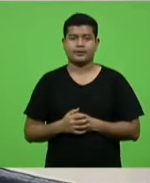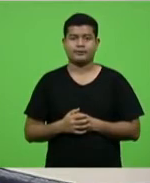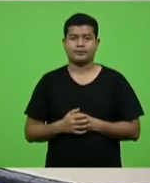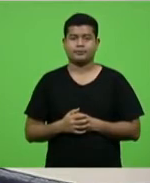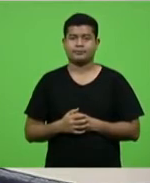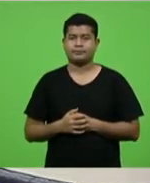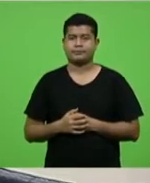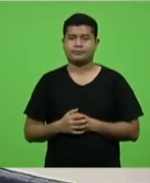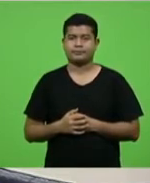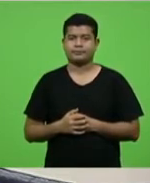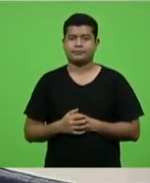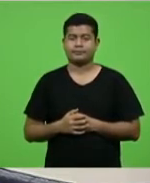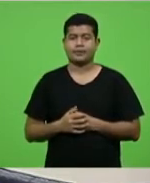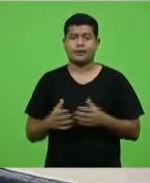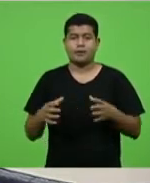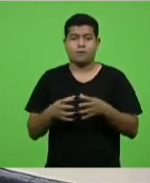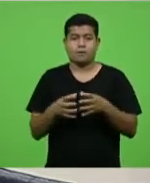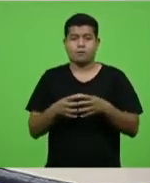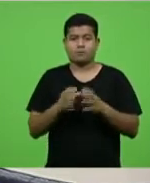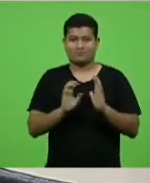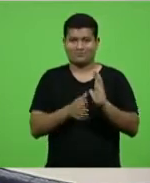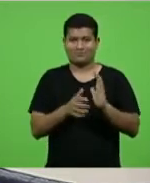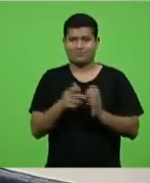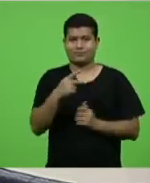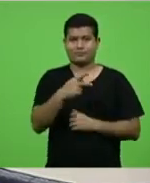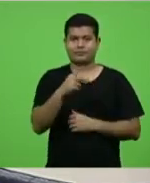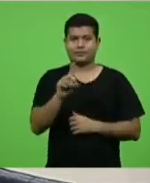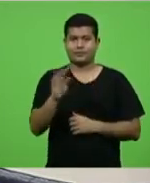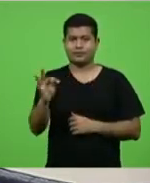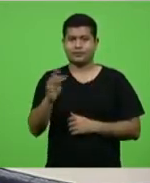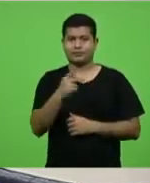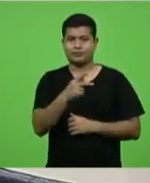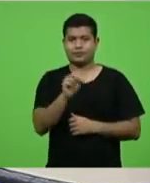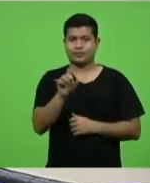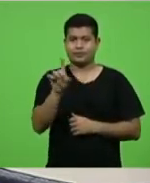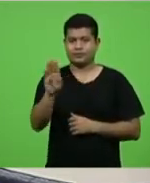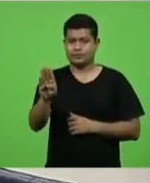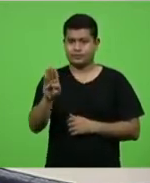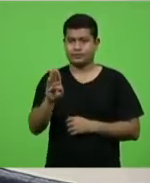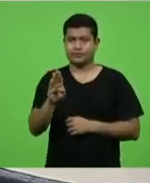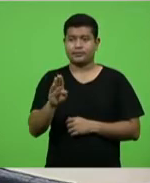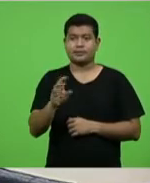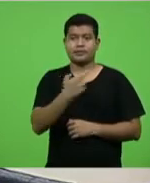Bloco PDT, PSDB, republicanos, por 7 minutos.